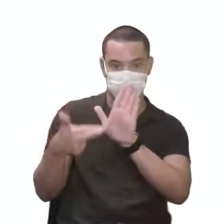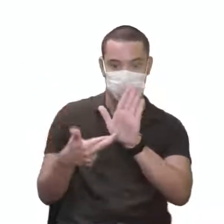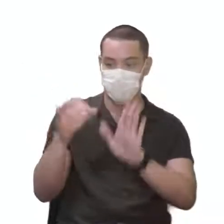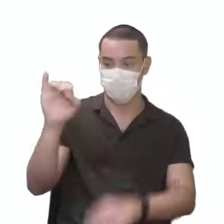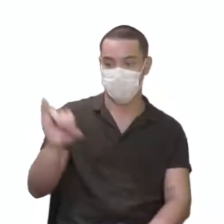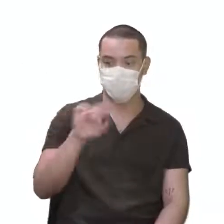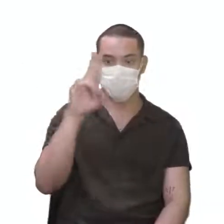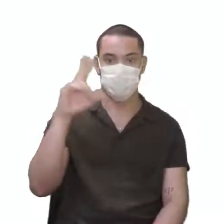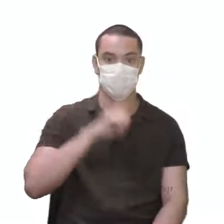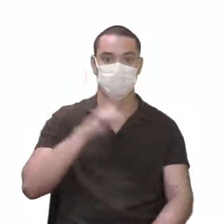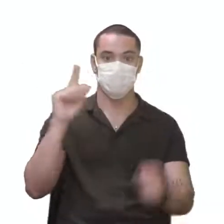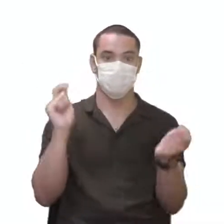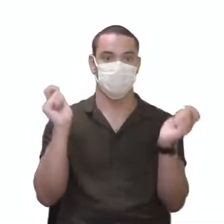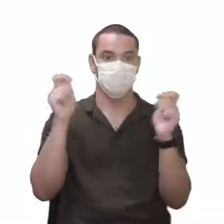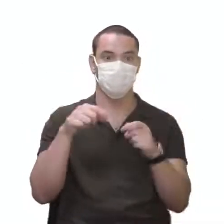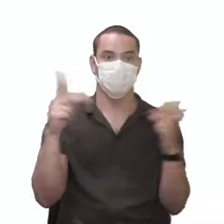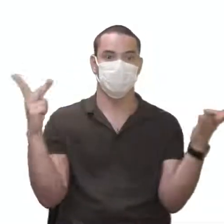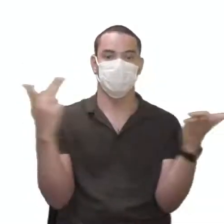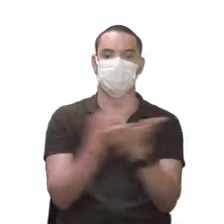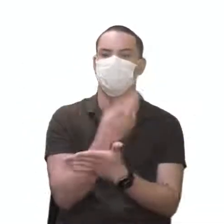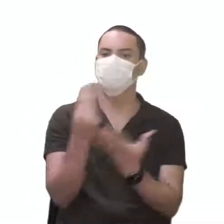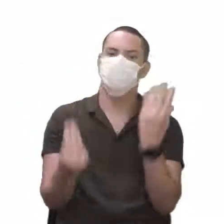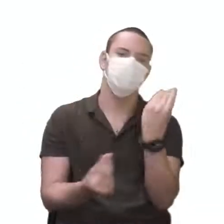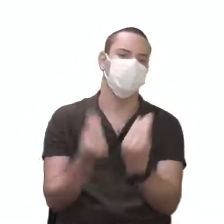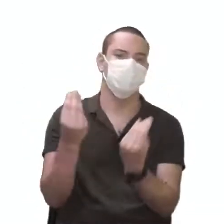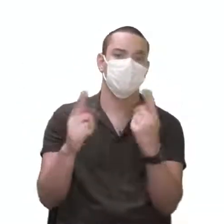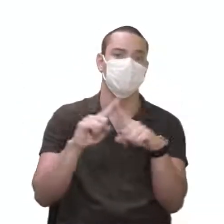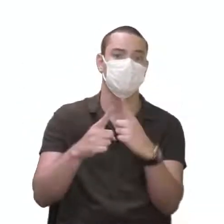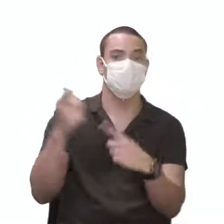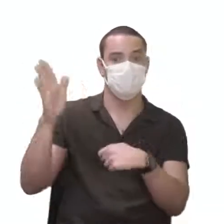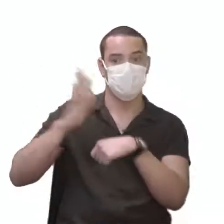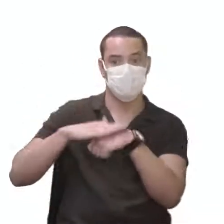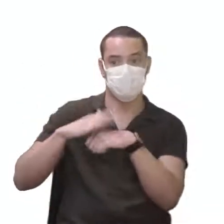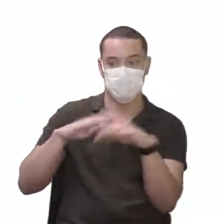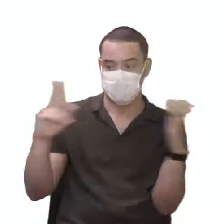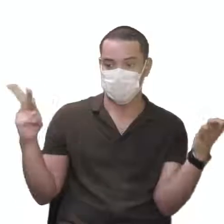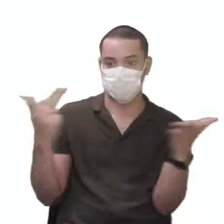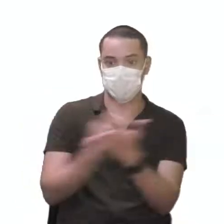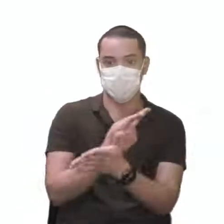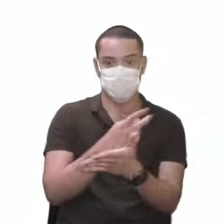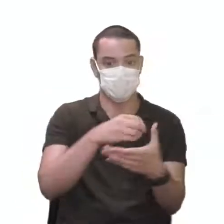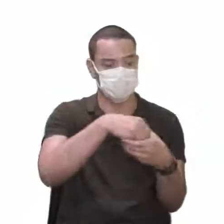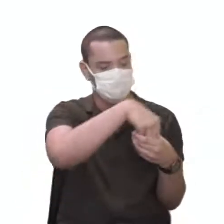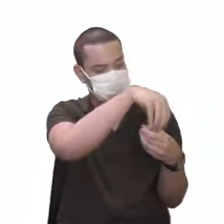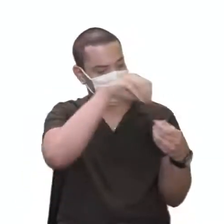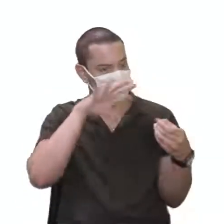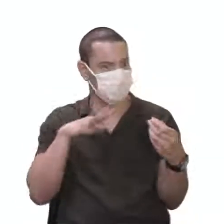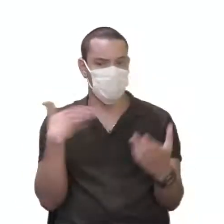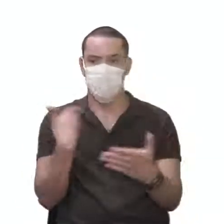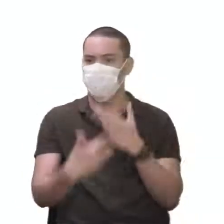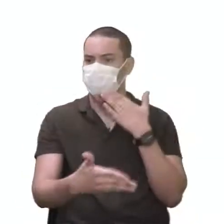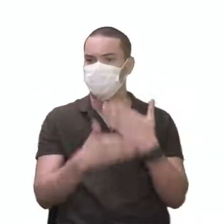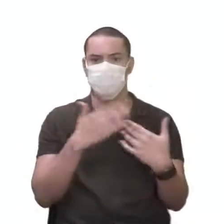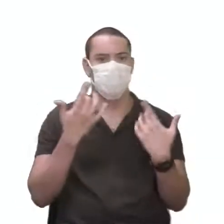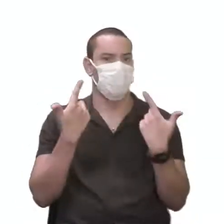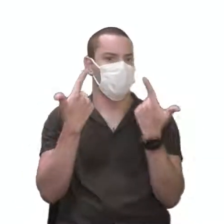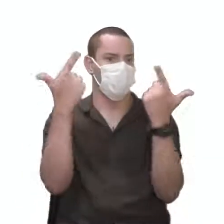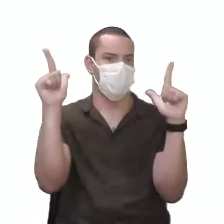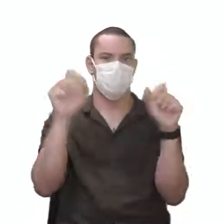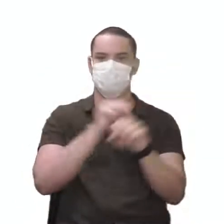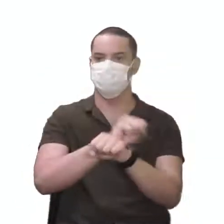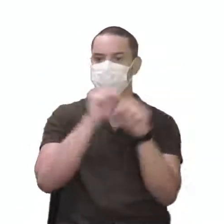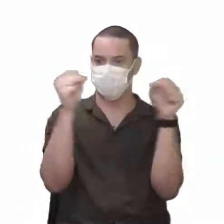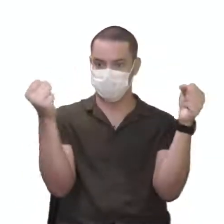é aquela probabilidade de um evento acontecer, mas ele acontecendo, ele exclui completamente qualquer outro tipo de